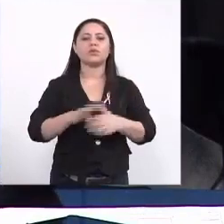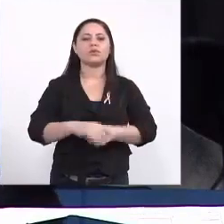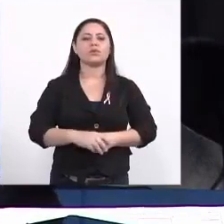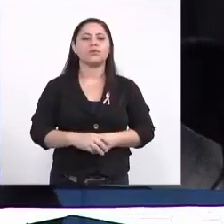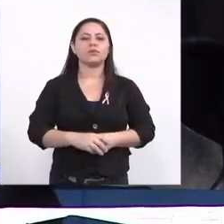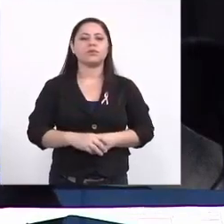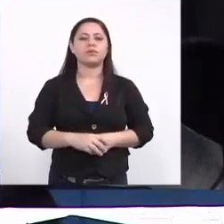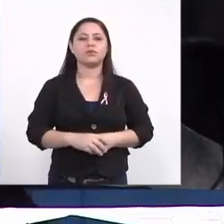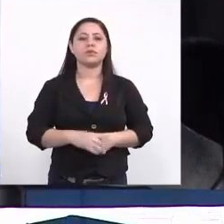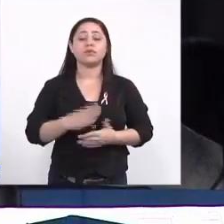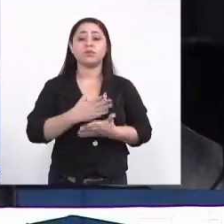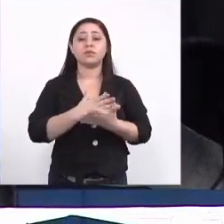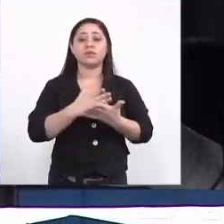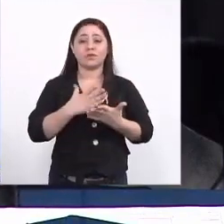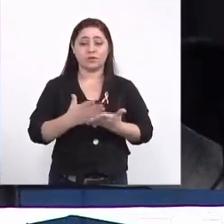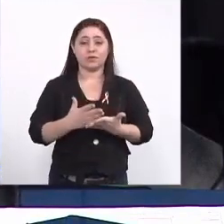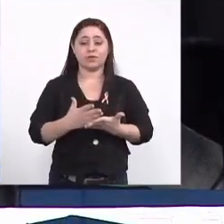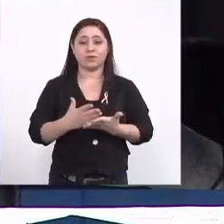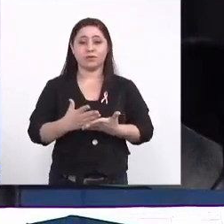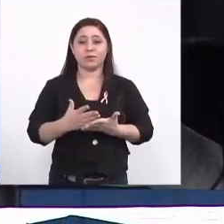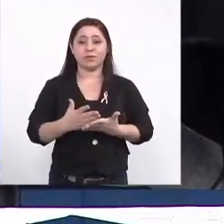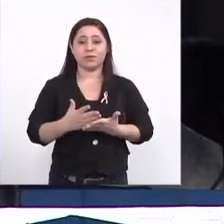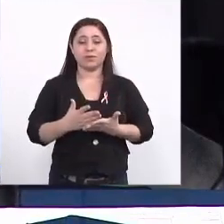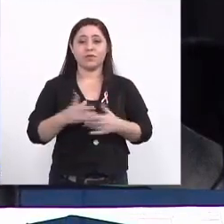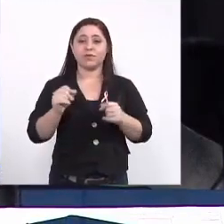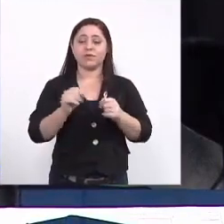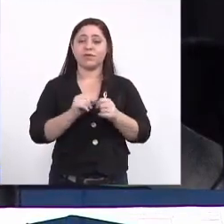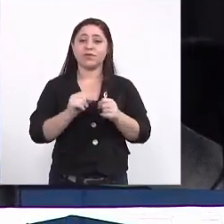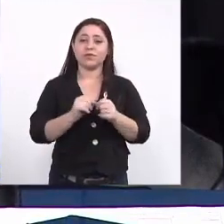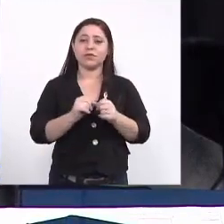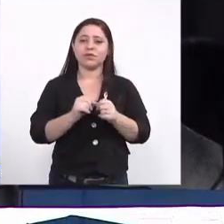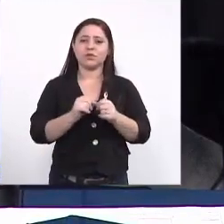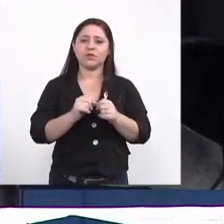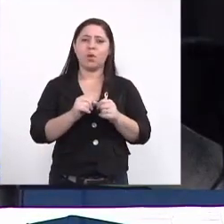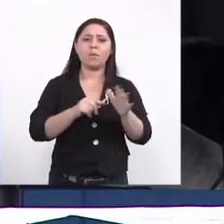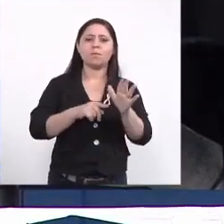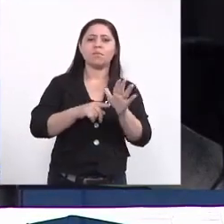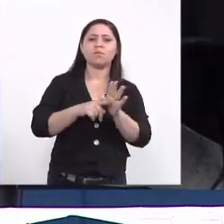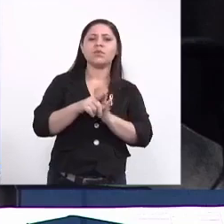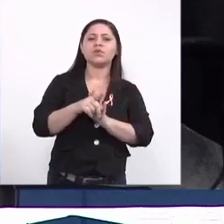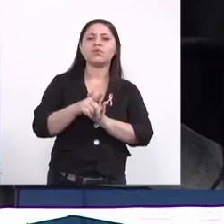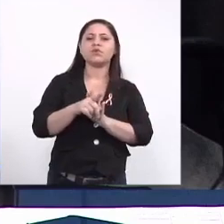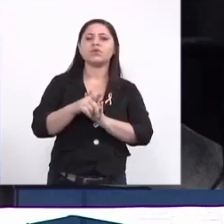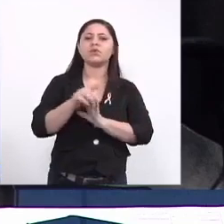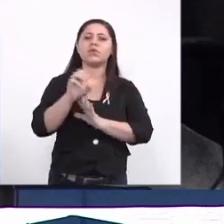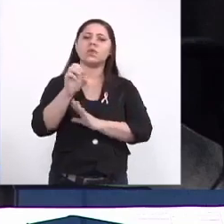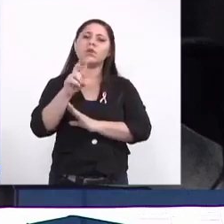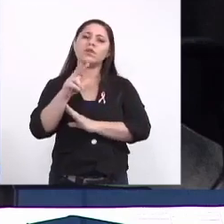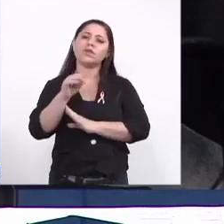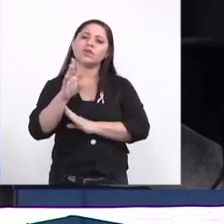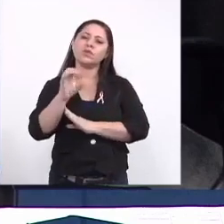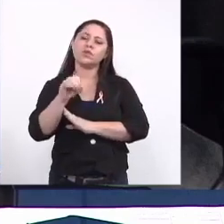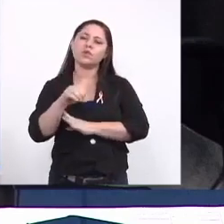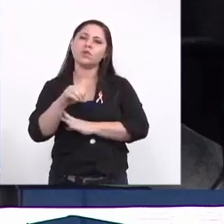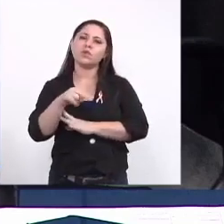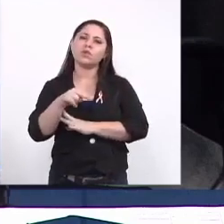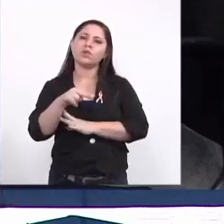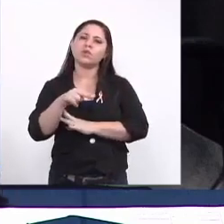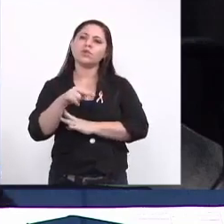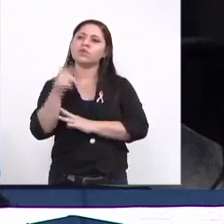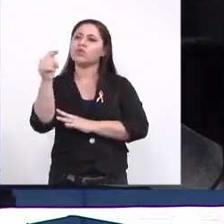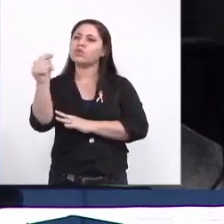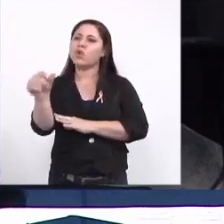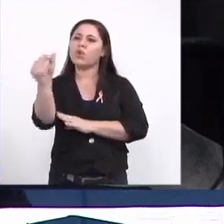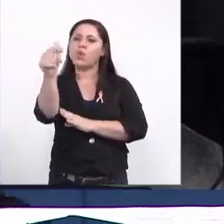eu inicio fazendo um questionamento Everton em relação aos